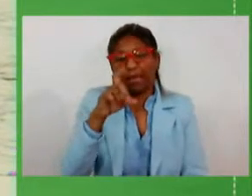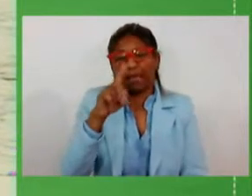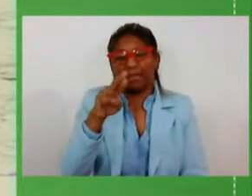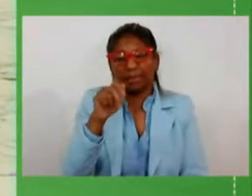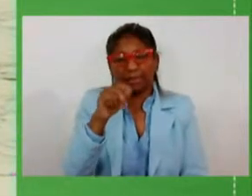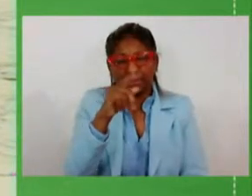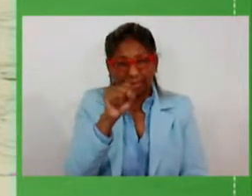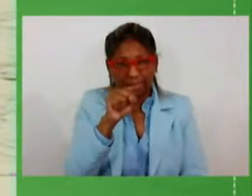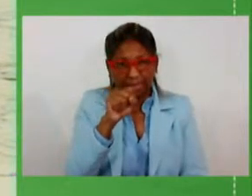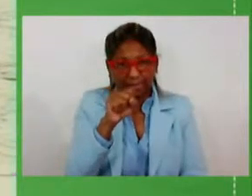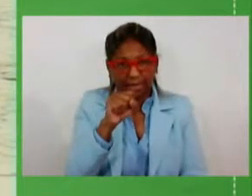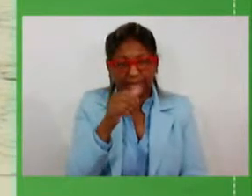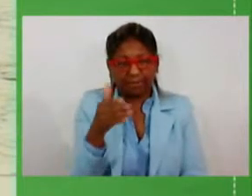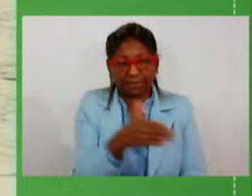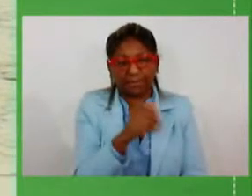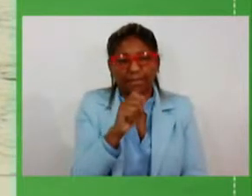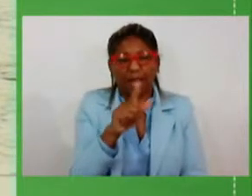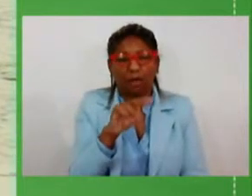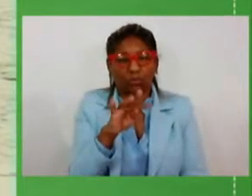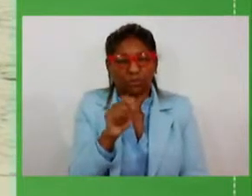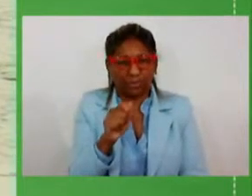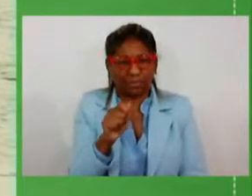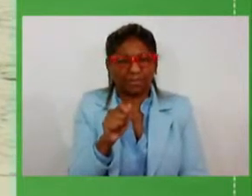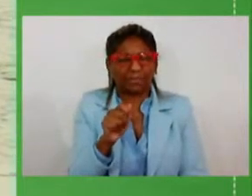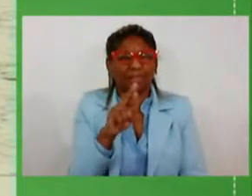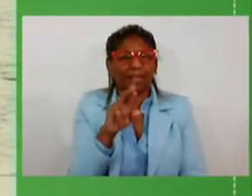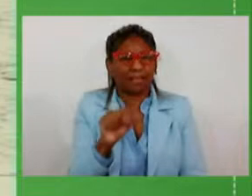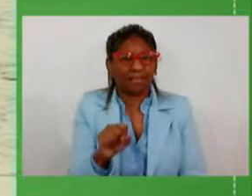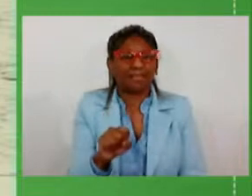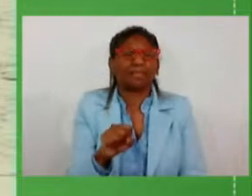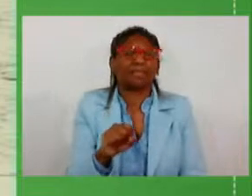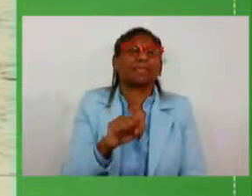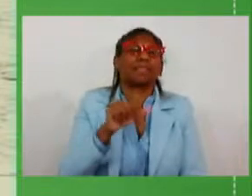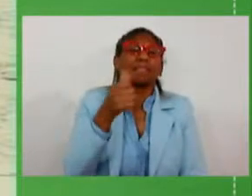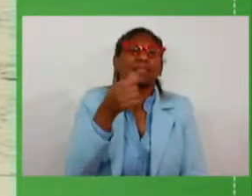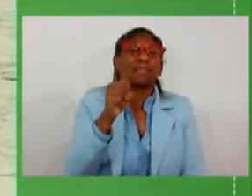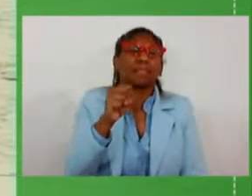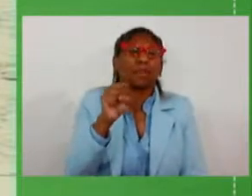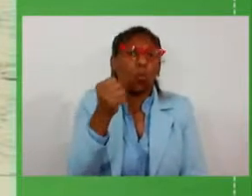608 garantindo também o acesso ao município